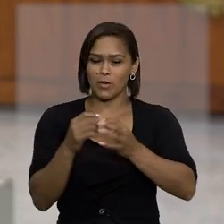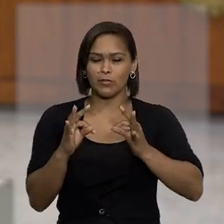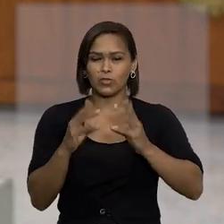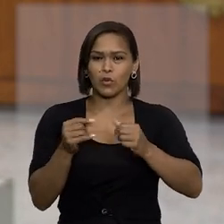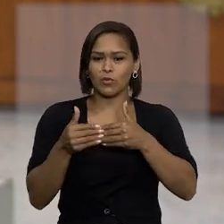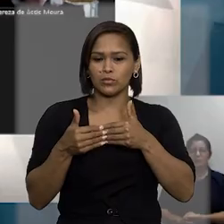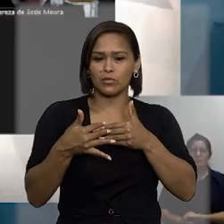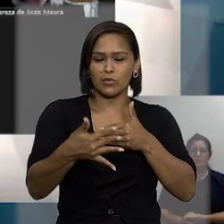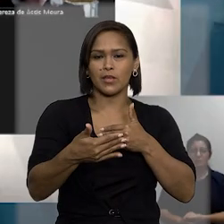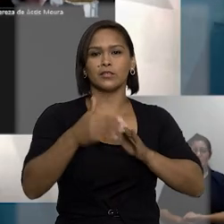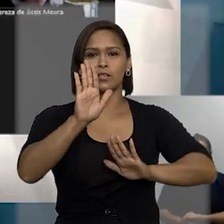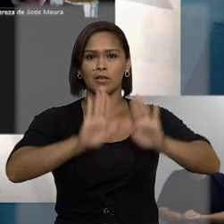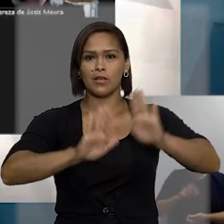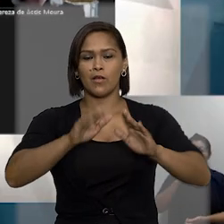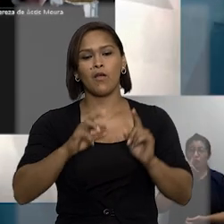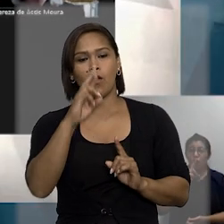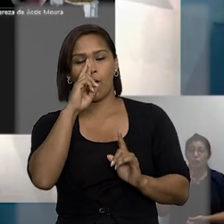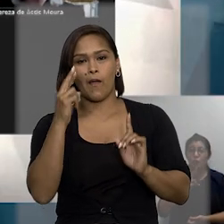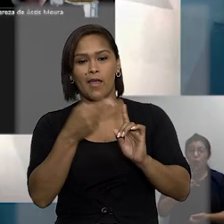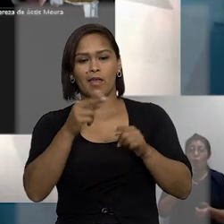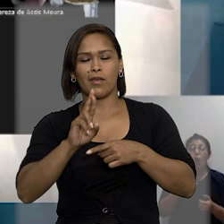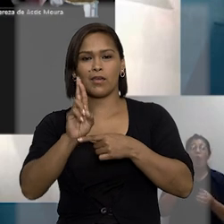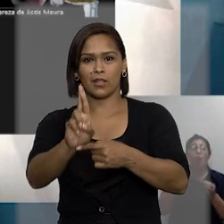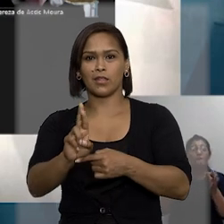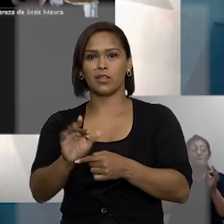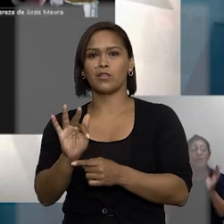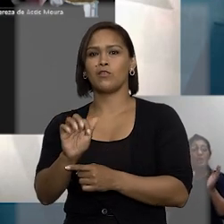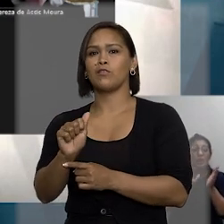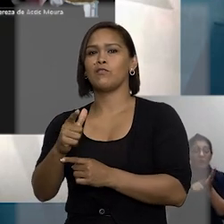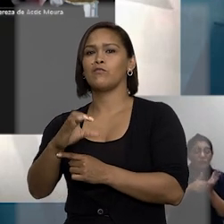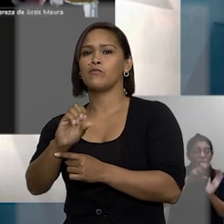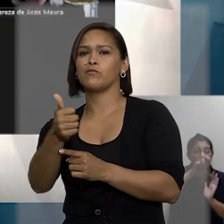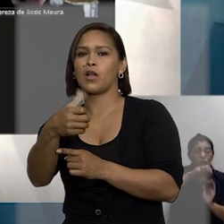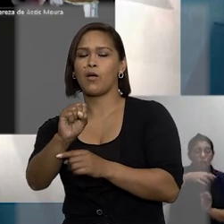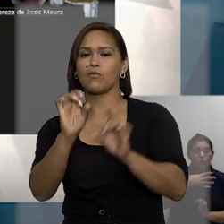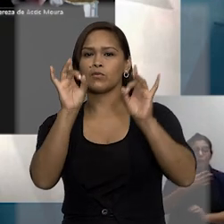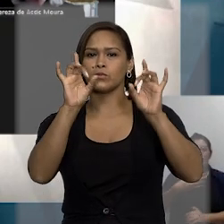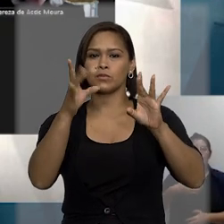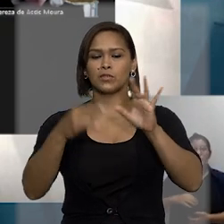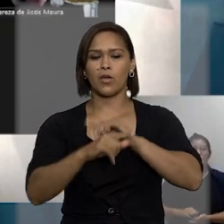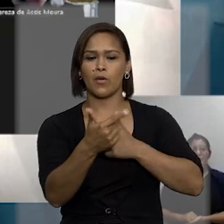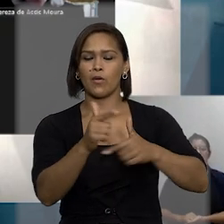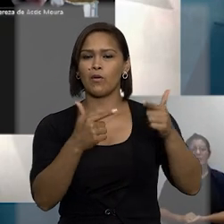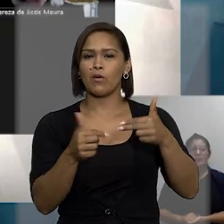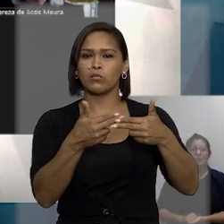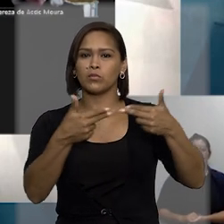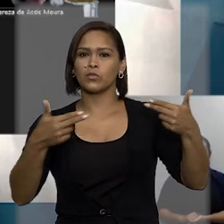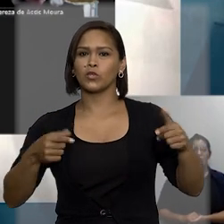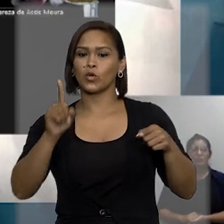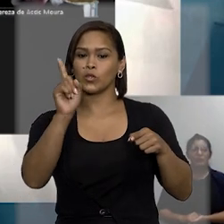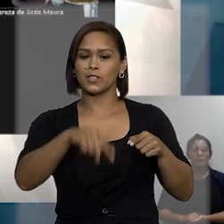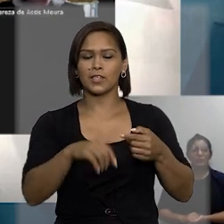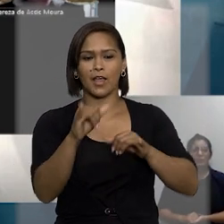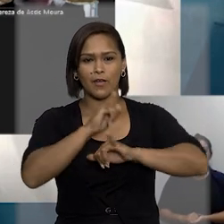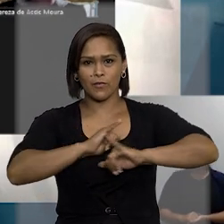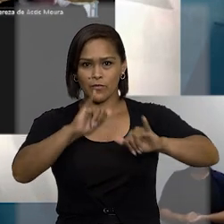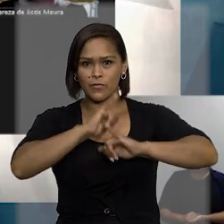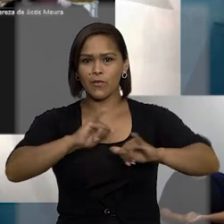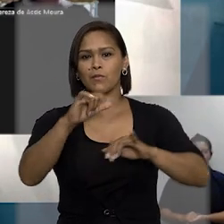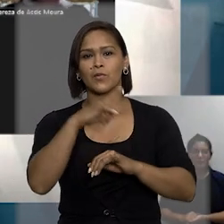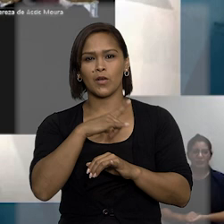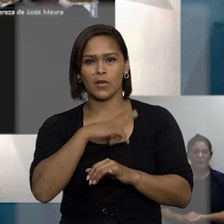processo de aquisição. O relator da ação penal, ministro Francisco Falcão, destacou, entre outras coisas, que as informações